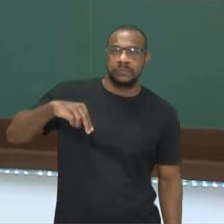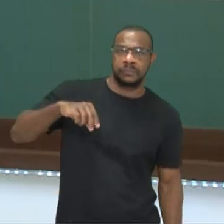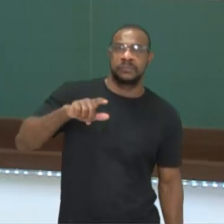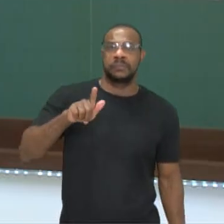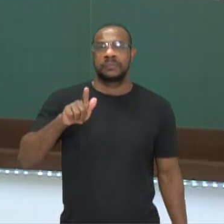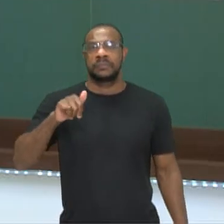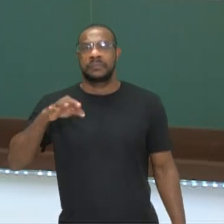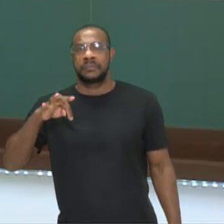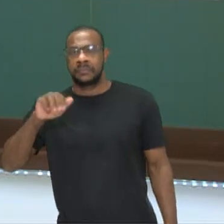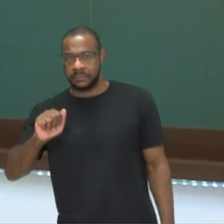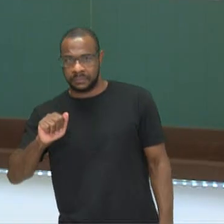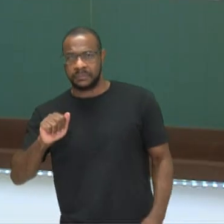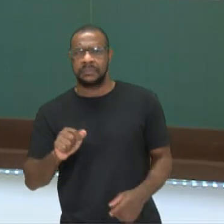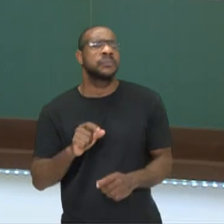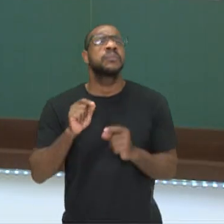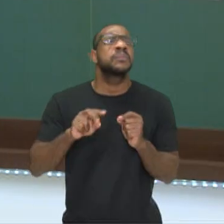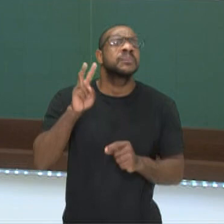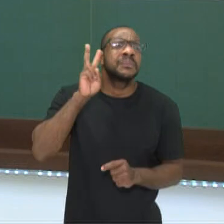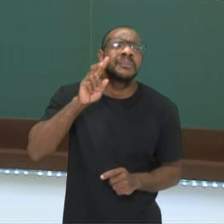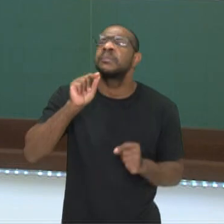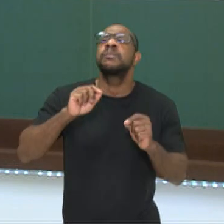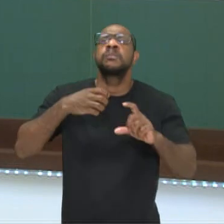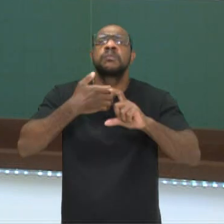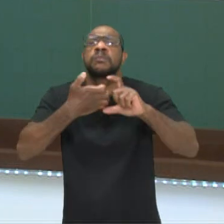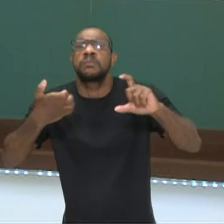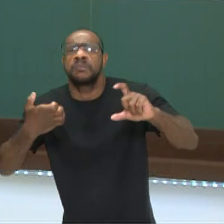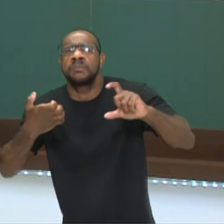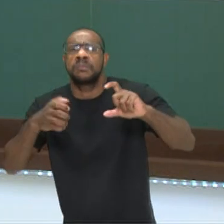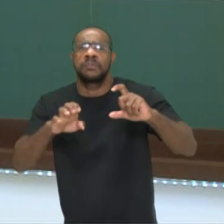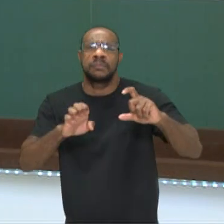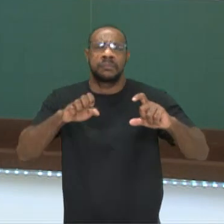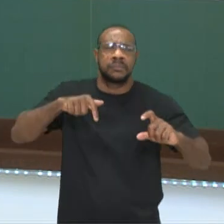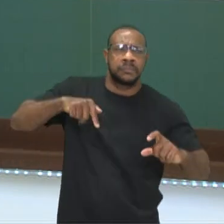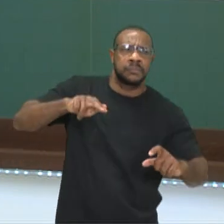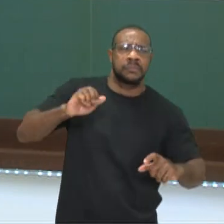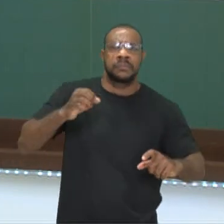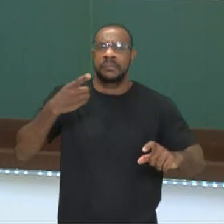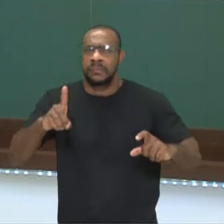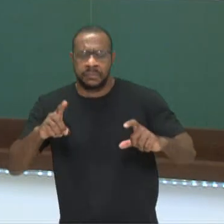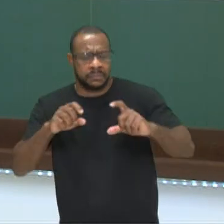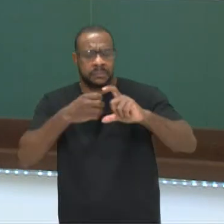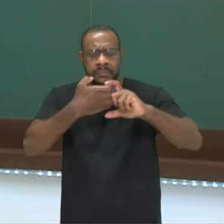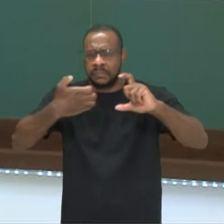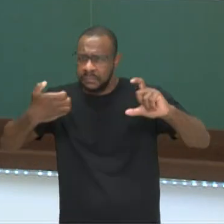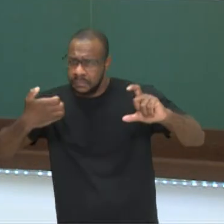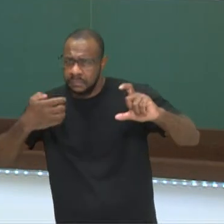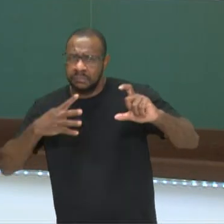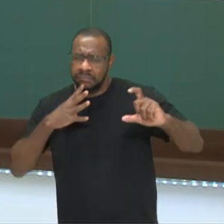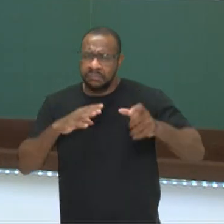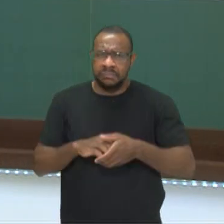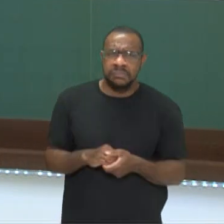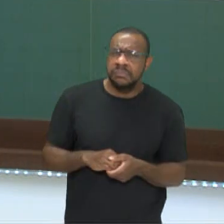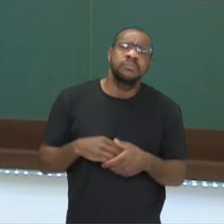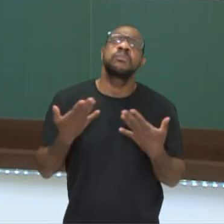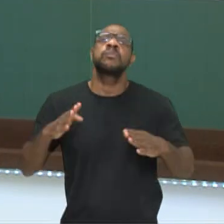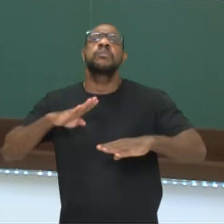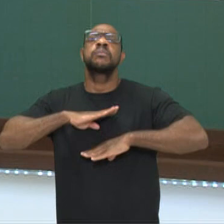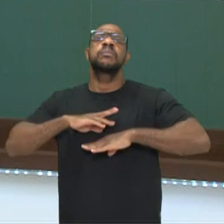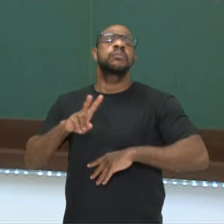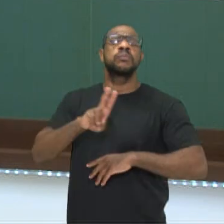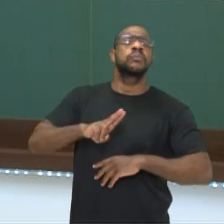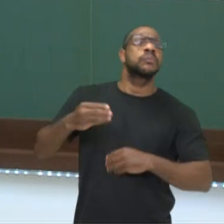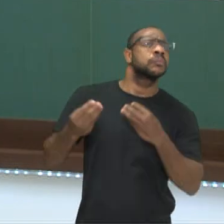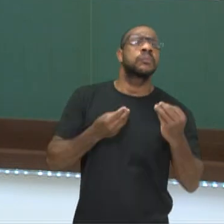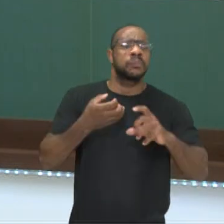lembra o que são equações? Se vamos trabalhar a equação do segundo grau, precisamos lembrar o que é uma equação. Em que situações ela pode ser usada?